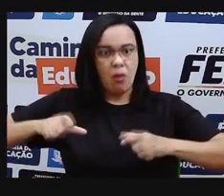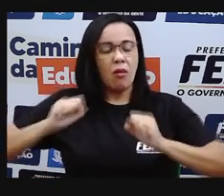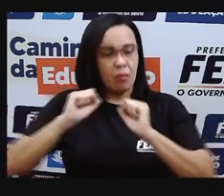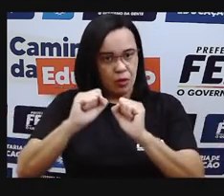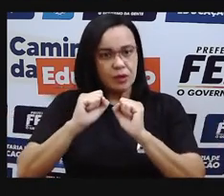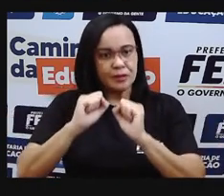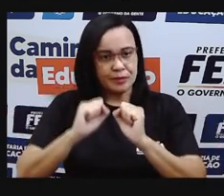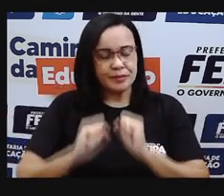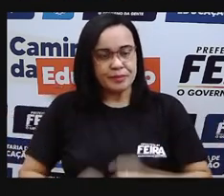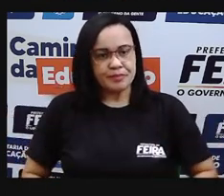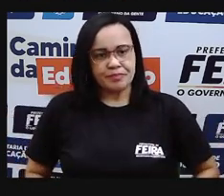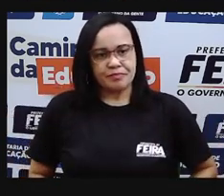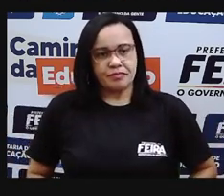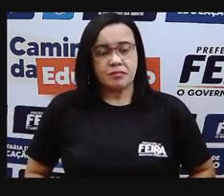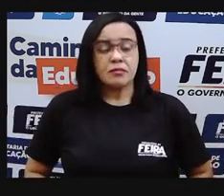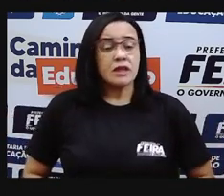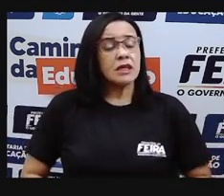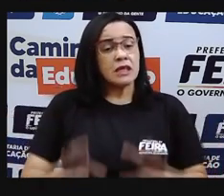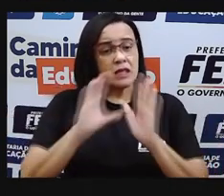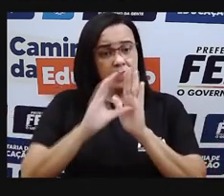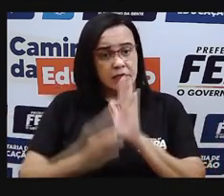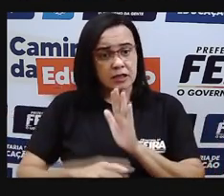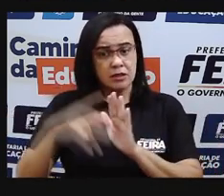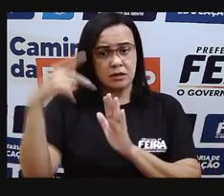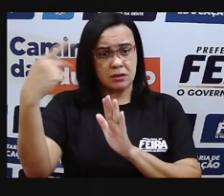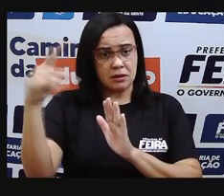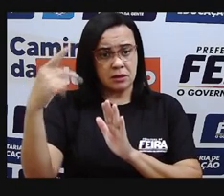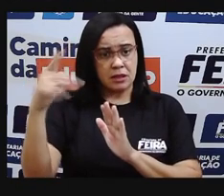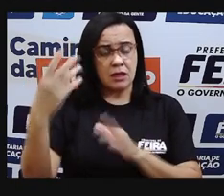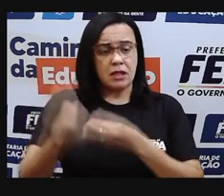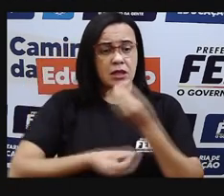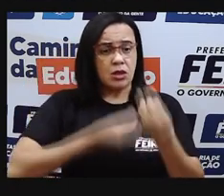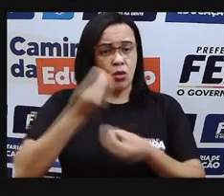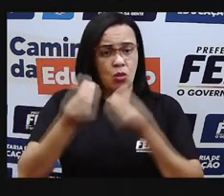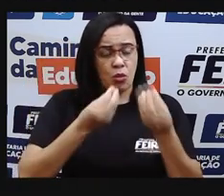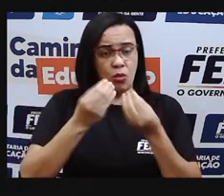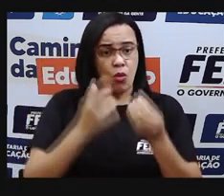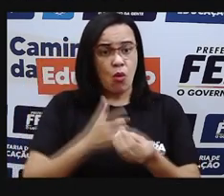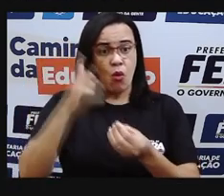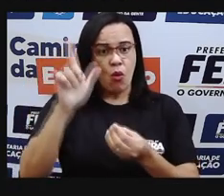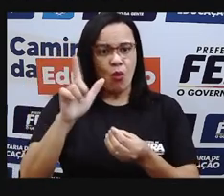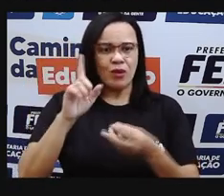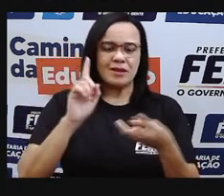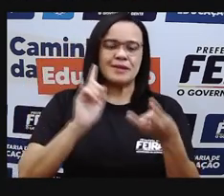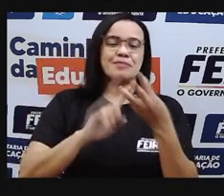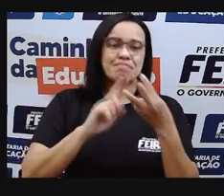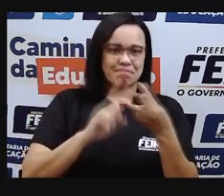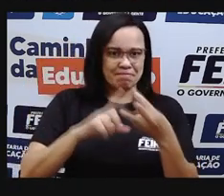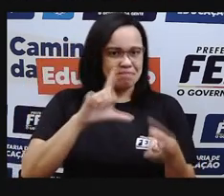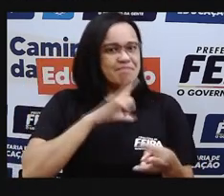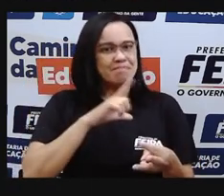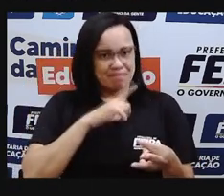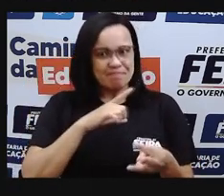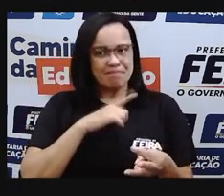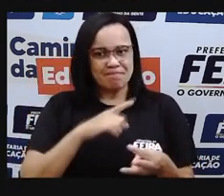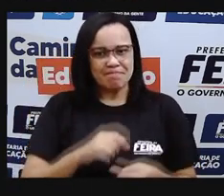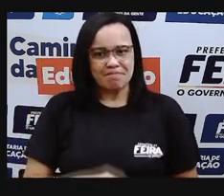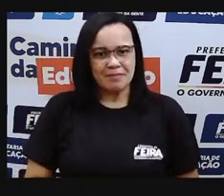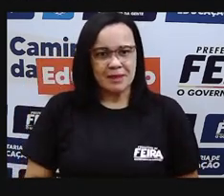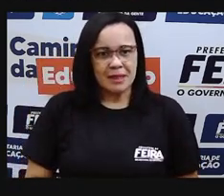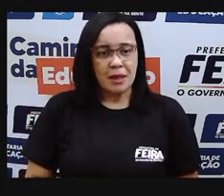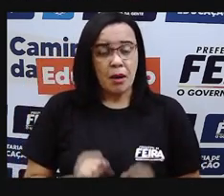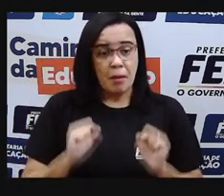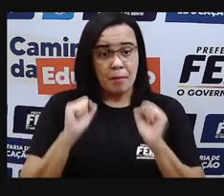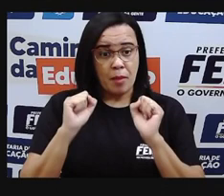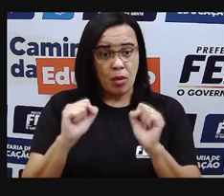E aí, por conta dessa característica do ar, a gente tem uma outra propriedade, que é a elasticidade. Ele pode